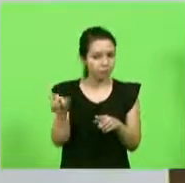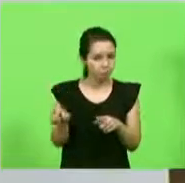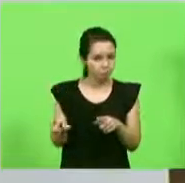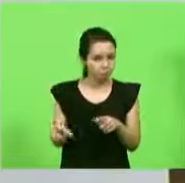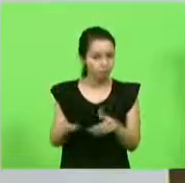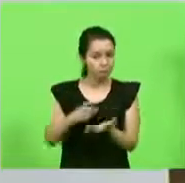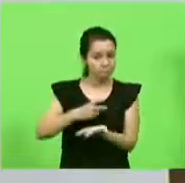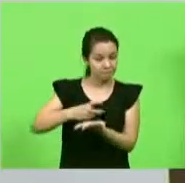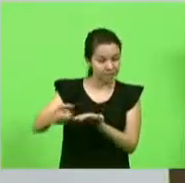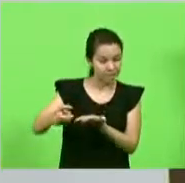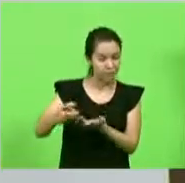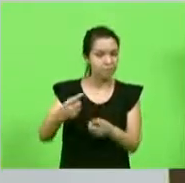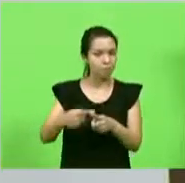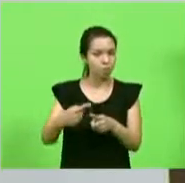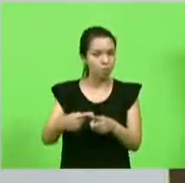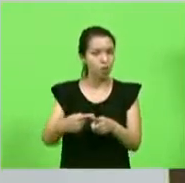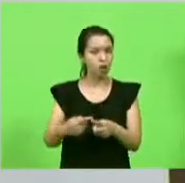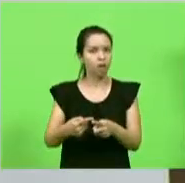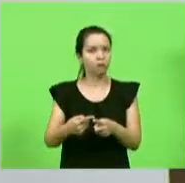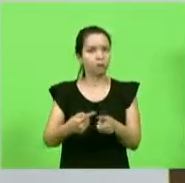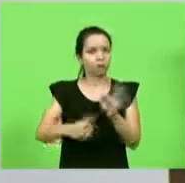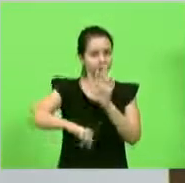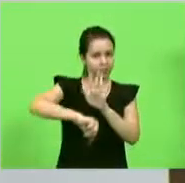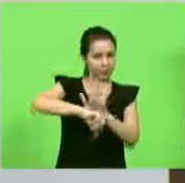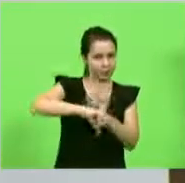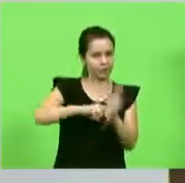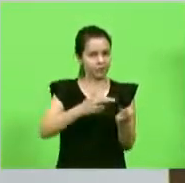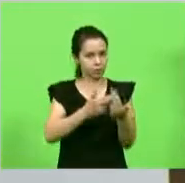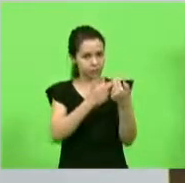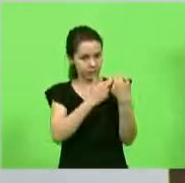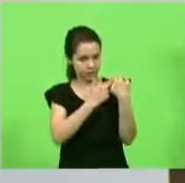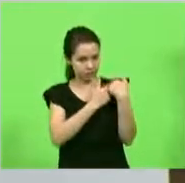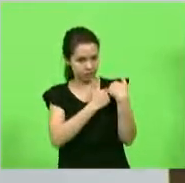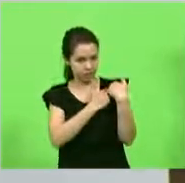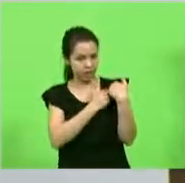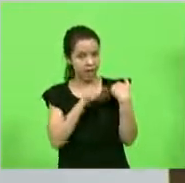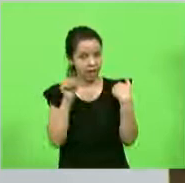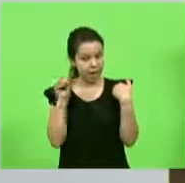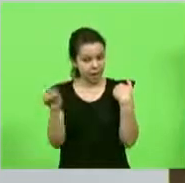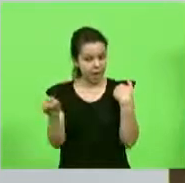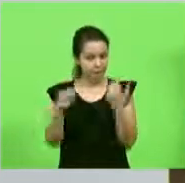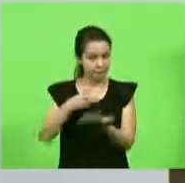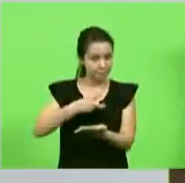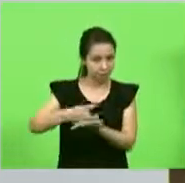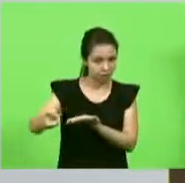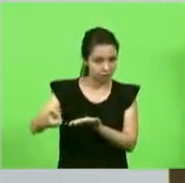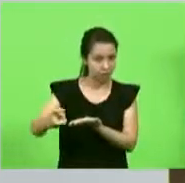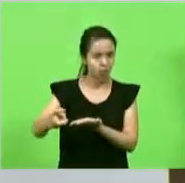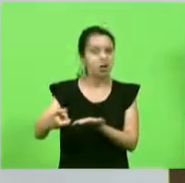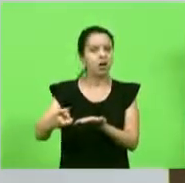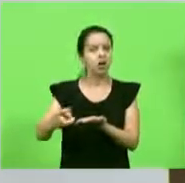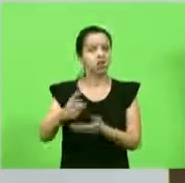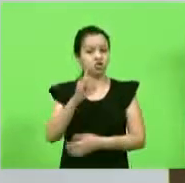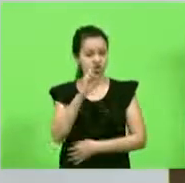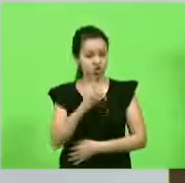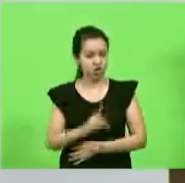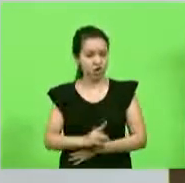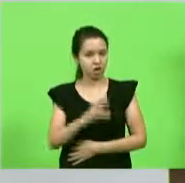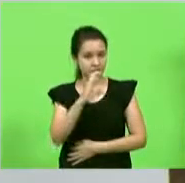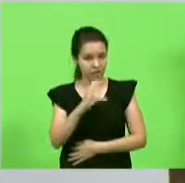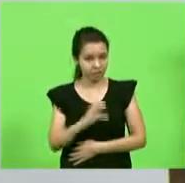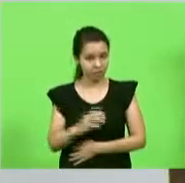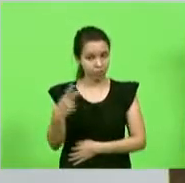crime de responsabilidade, ele, o impeachment, continua com todos os seus direitos civis.